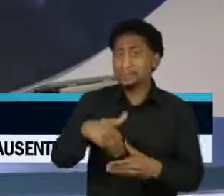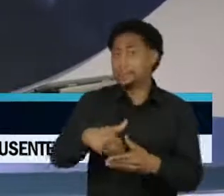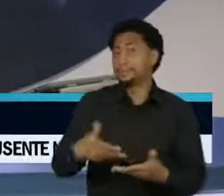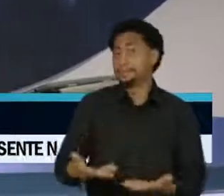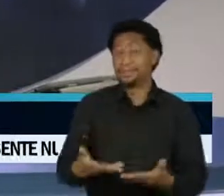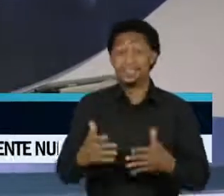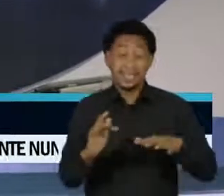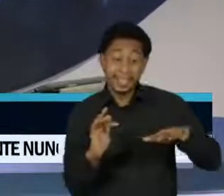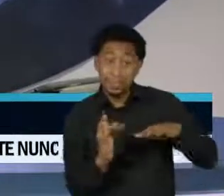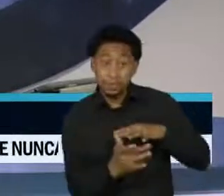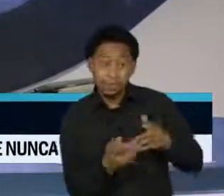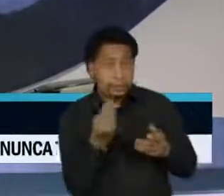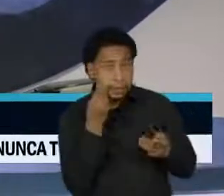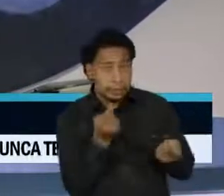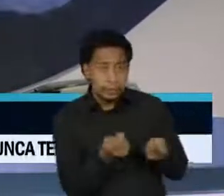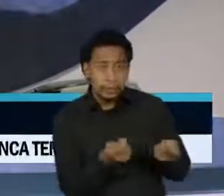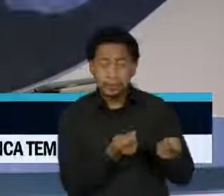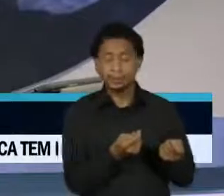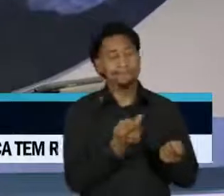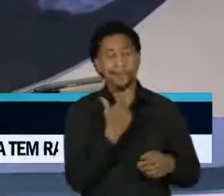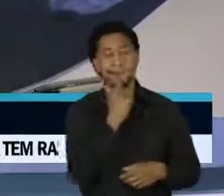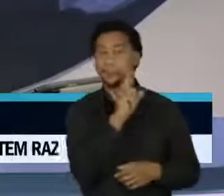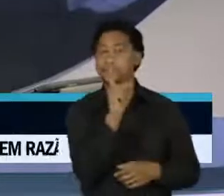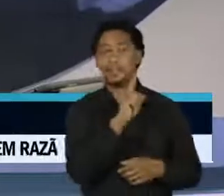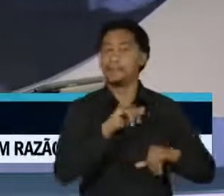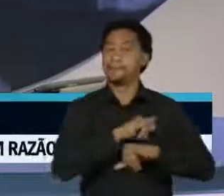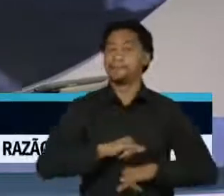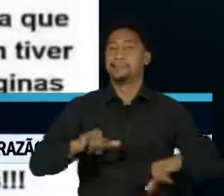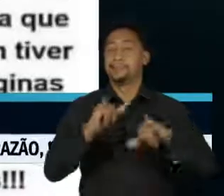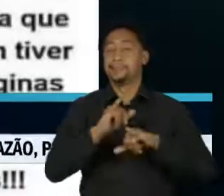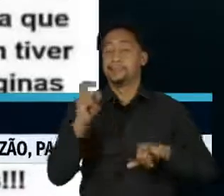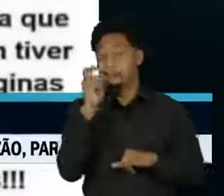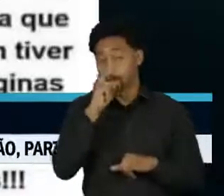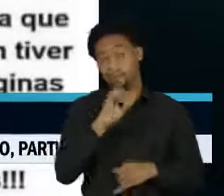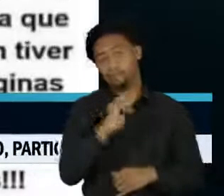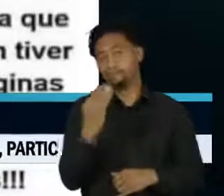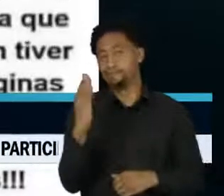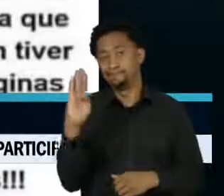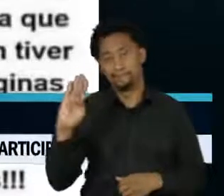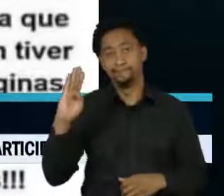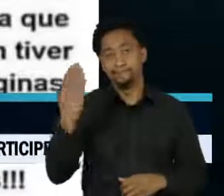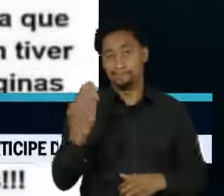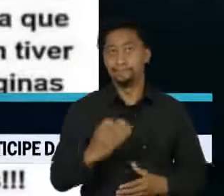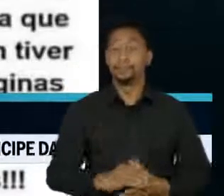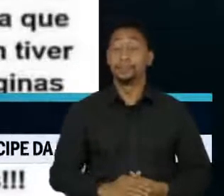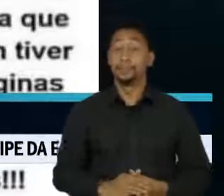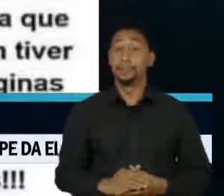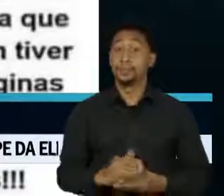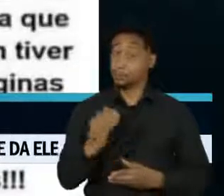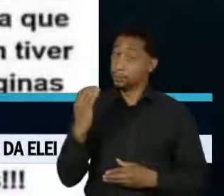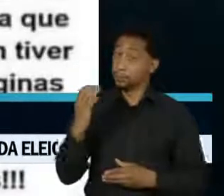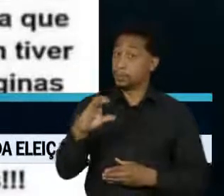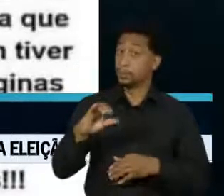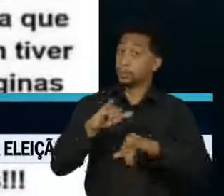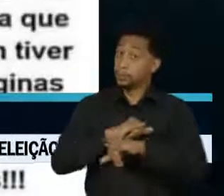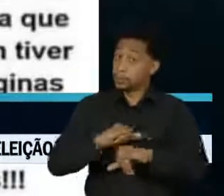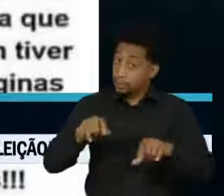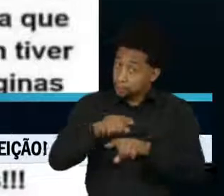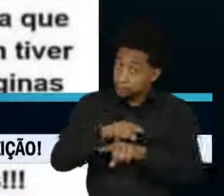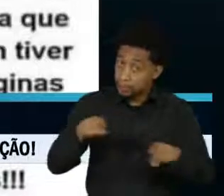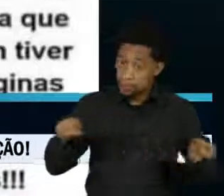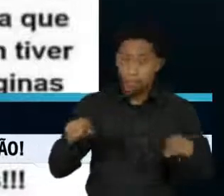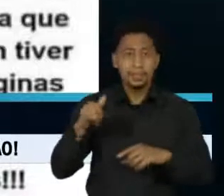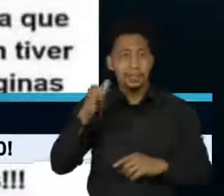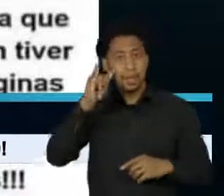as redes sociais estão conseguindo impedir tanta desinformação. Uma postagem alertando eleitores para que não usem